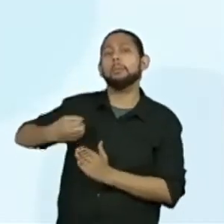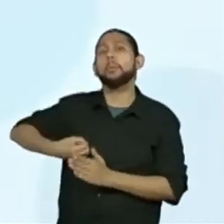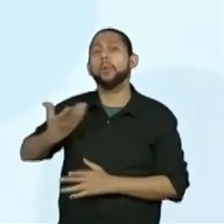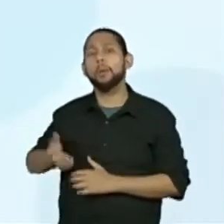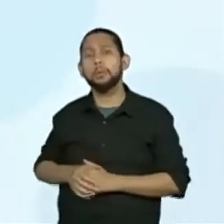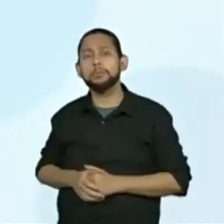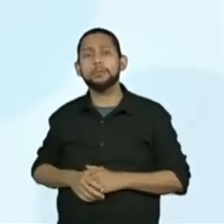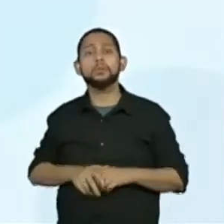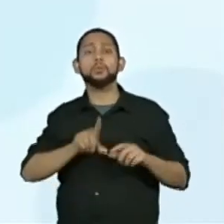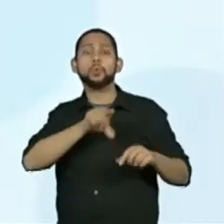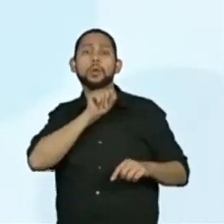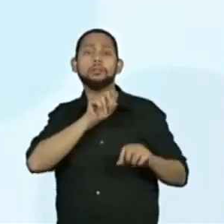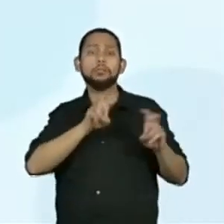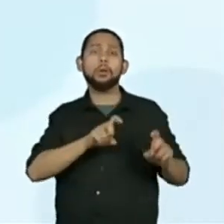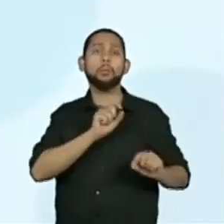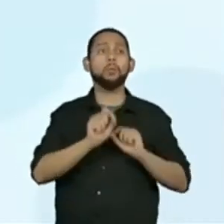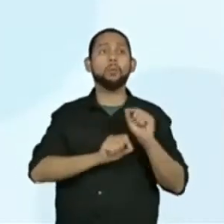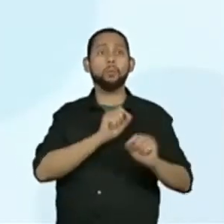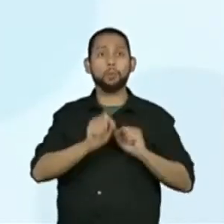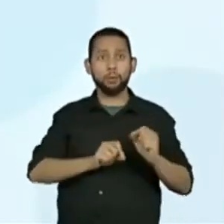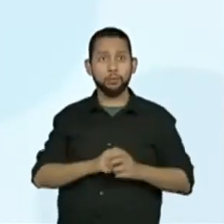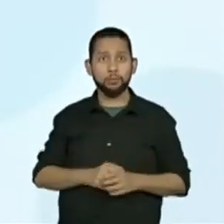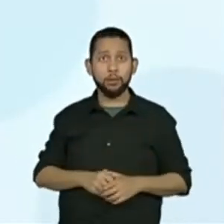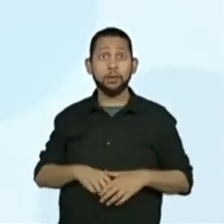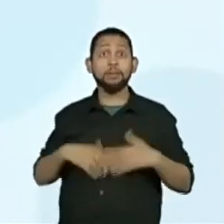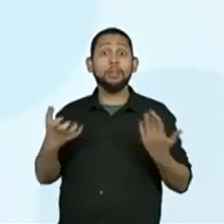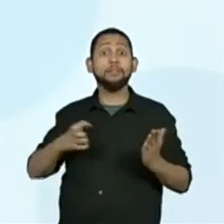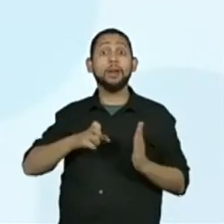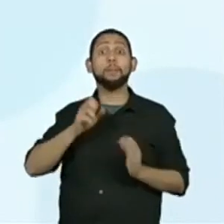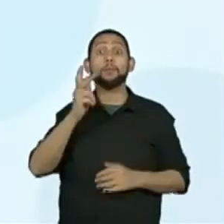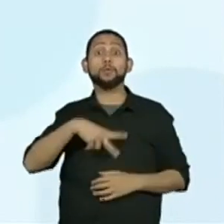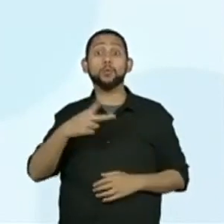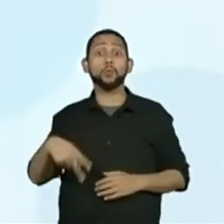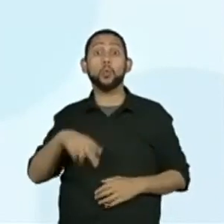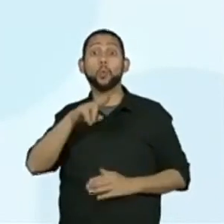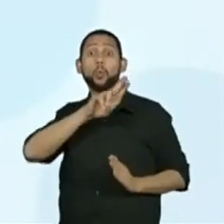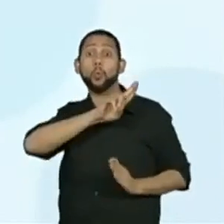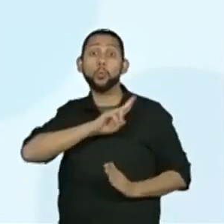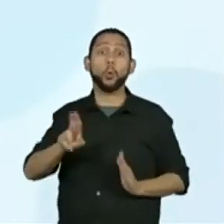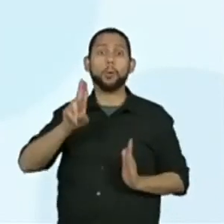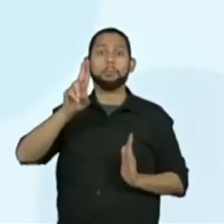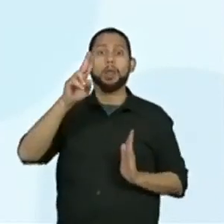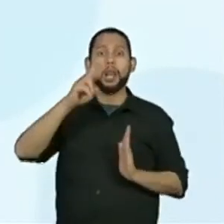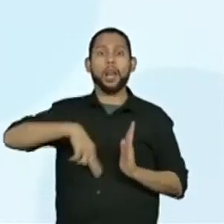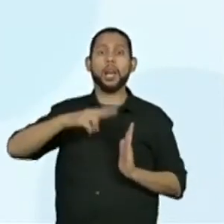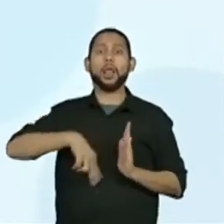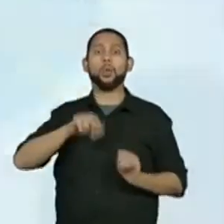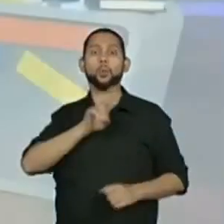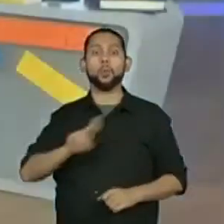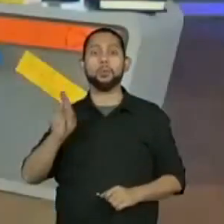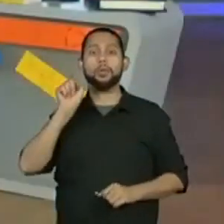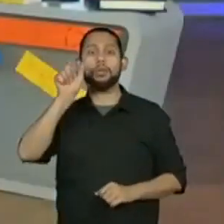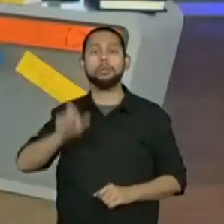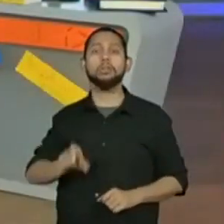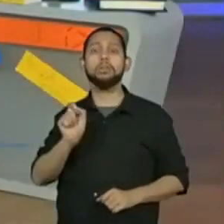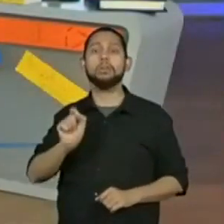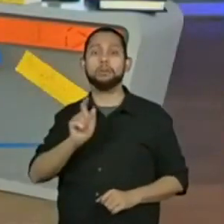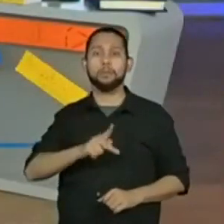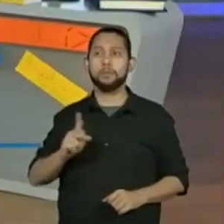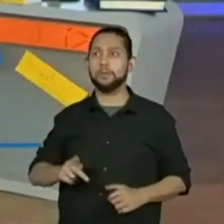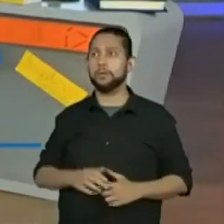desses participantes fará leitura? Quero saber o nome da professora que fará leitura. A Ásia tem um povo,